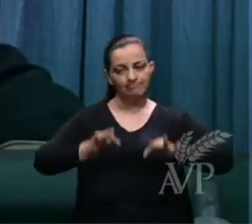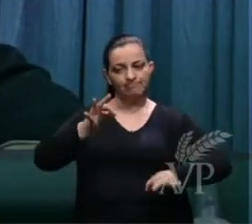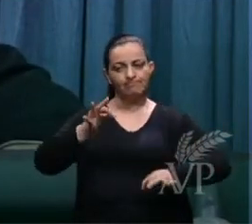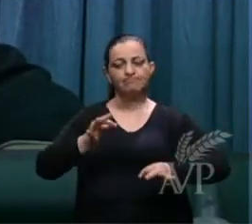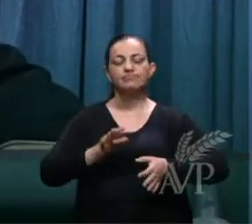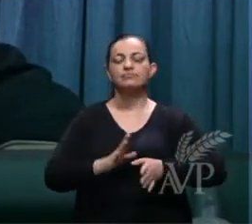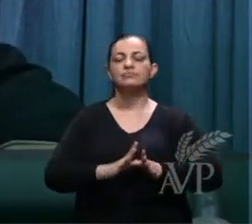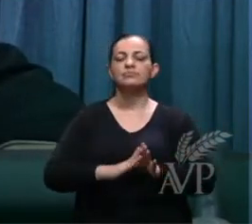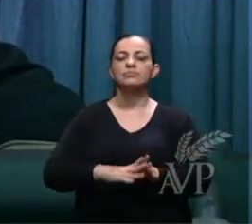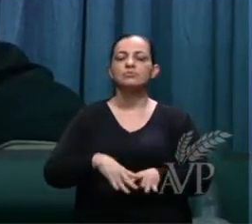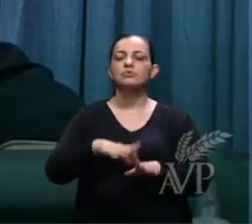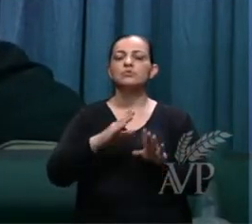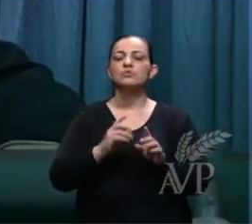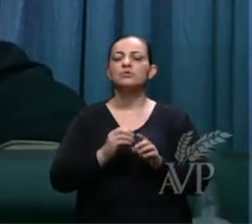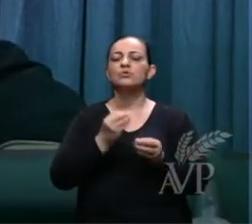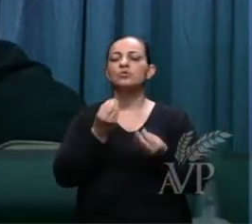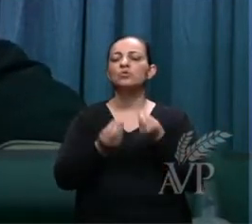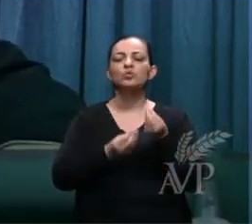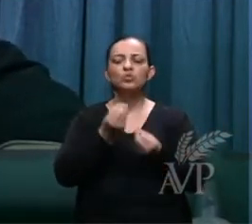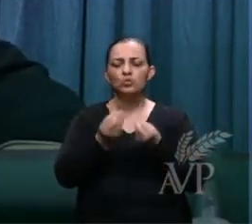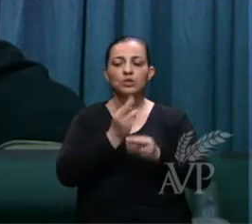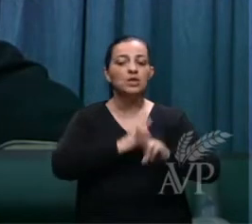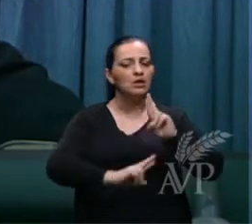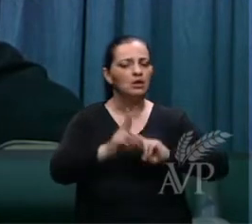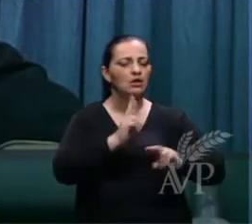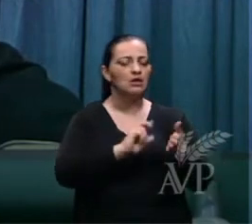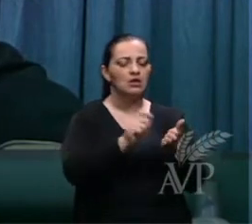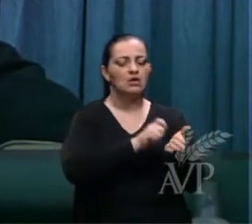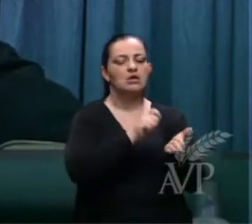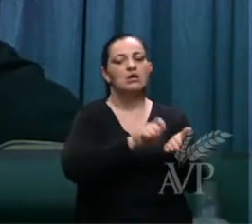de acordo com o que está registrado.